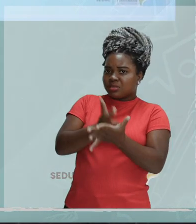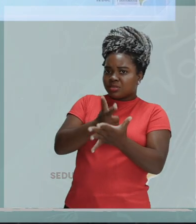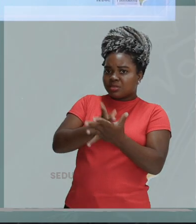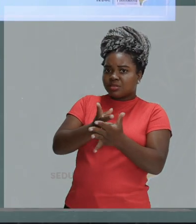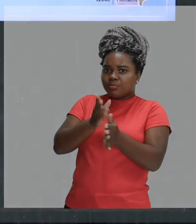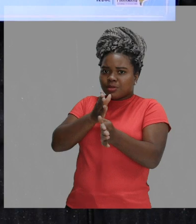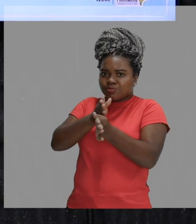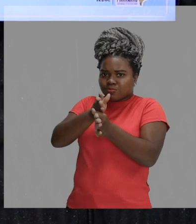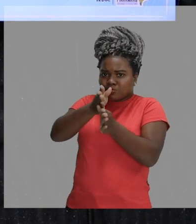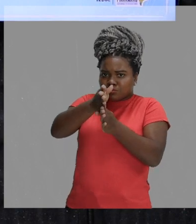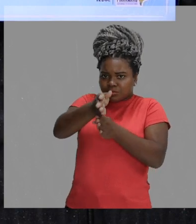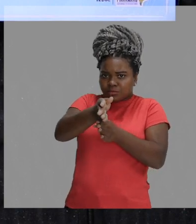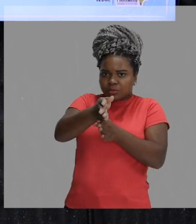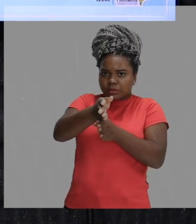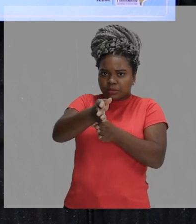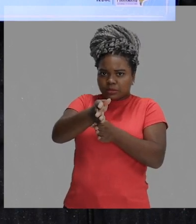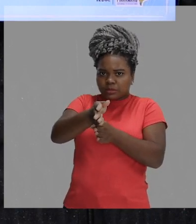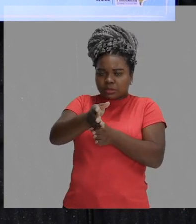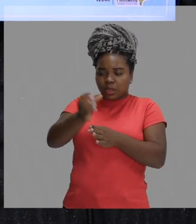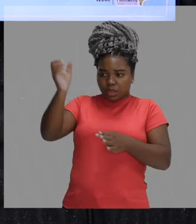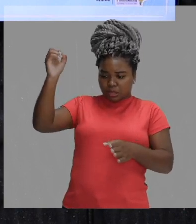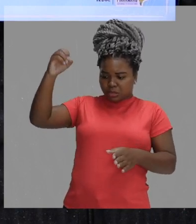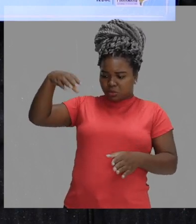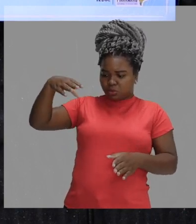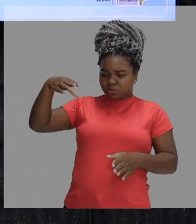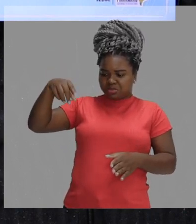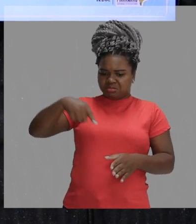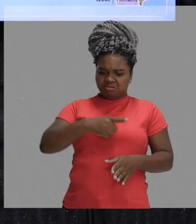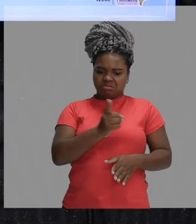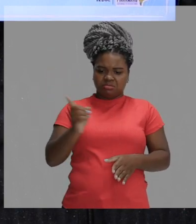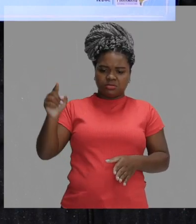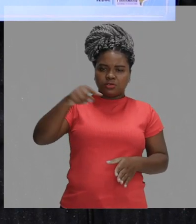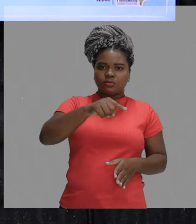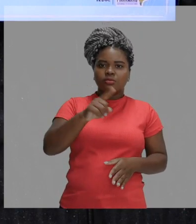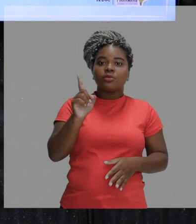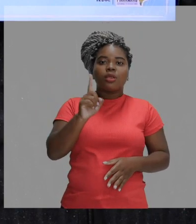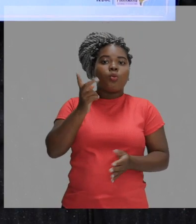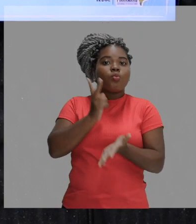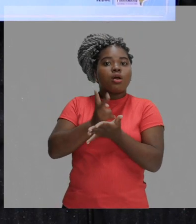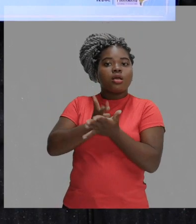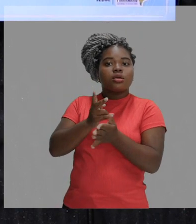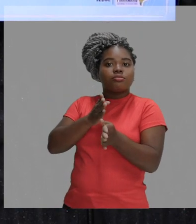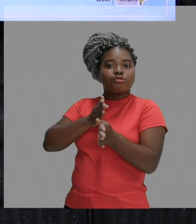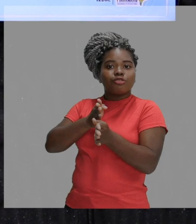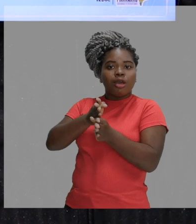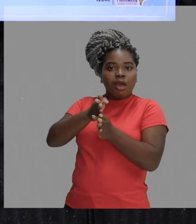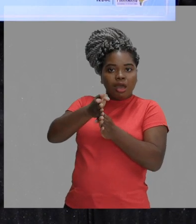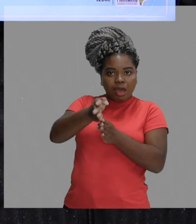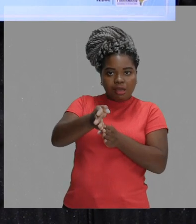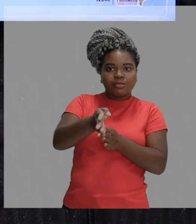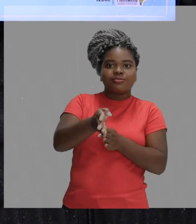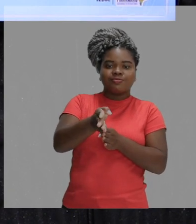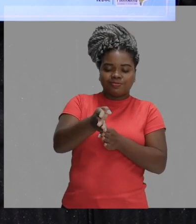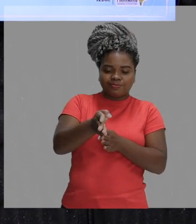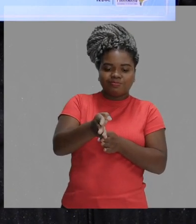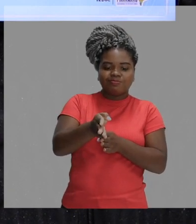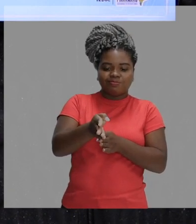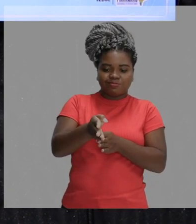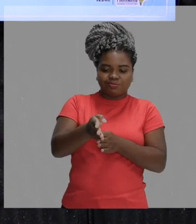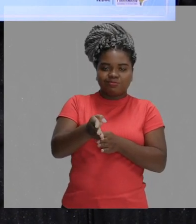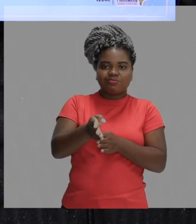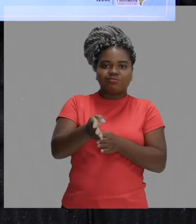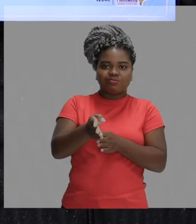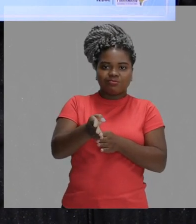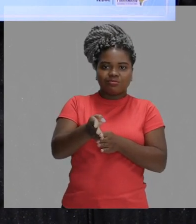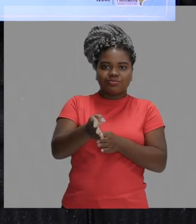curvas. E isso para um meio homogêneo e transparente. Ok? E isso trabalhando também